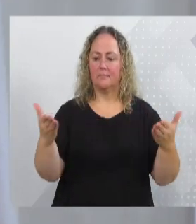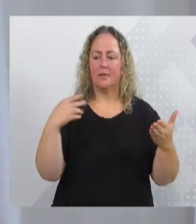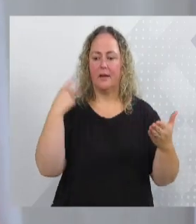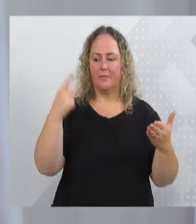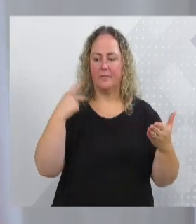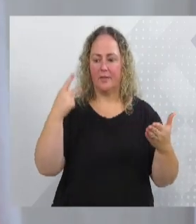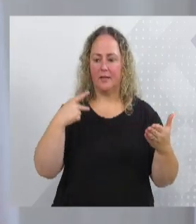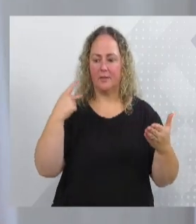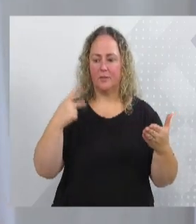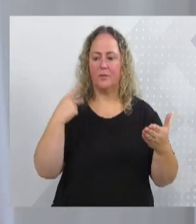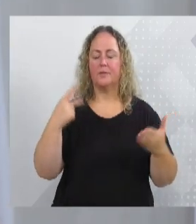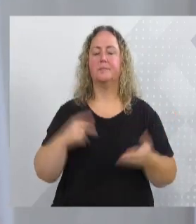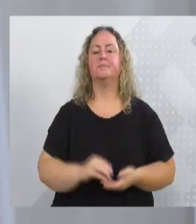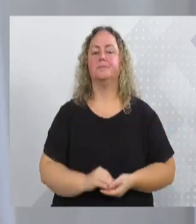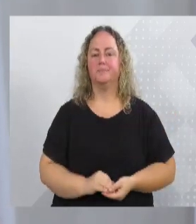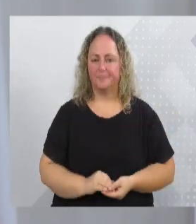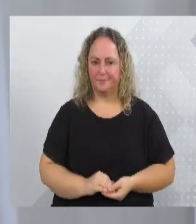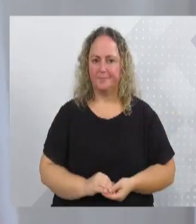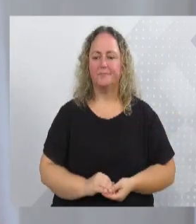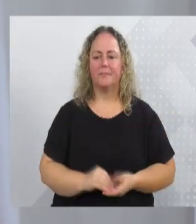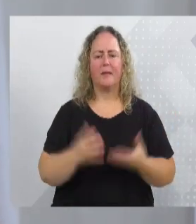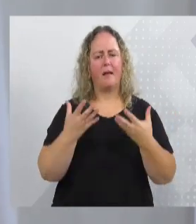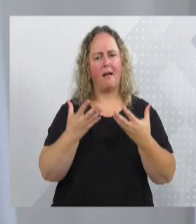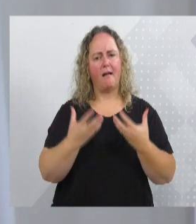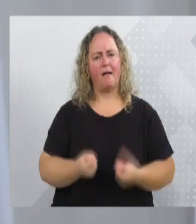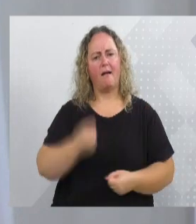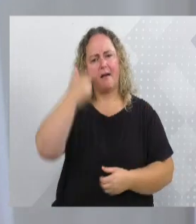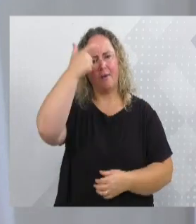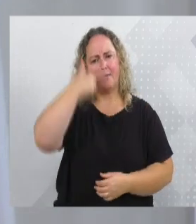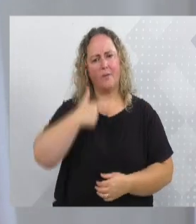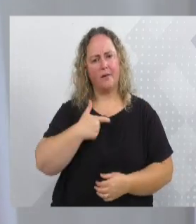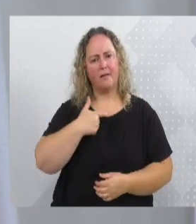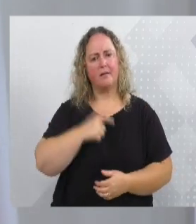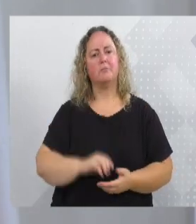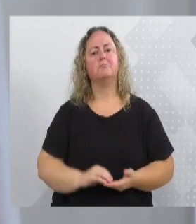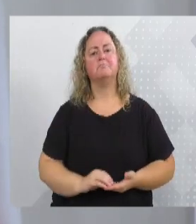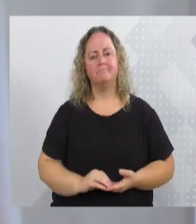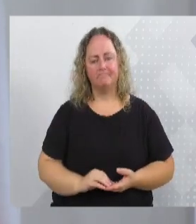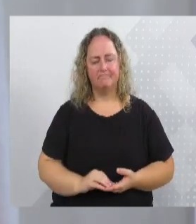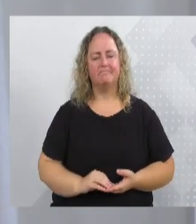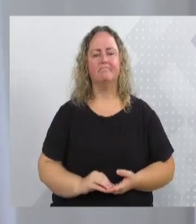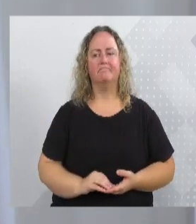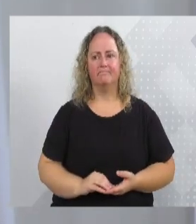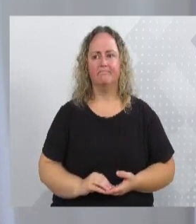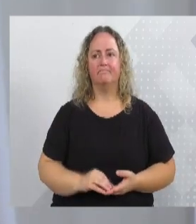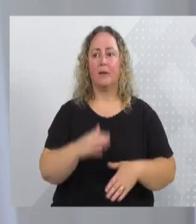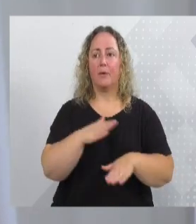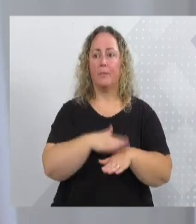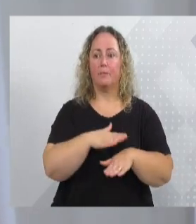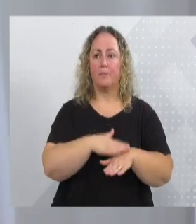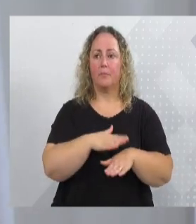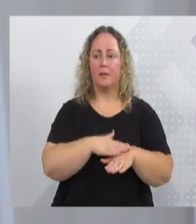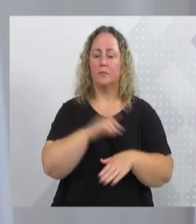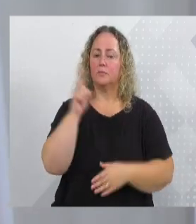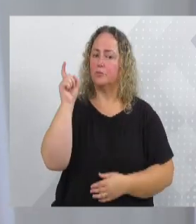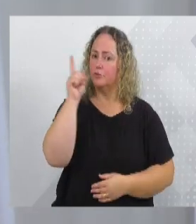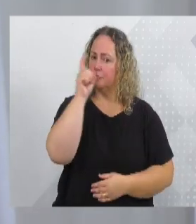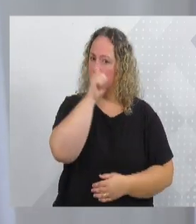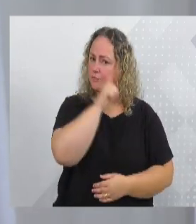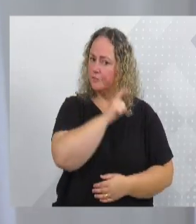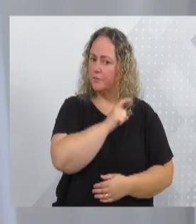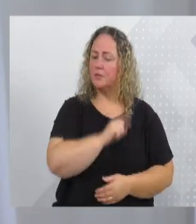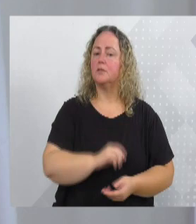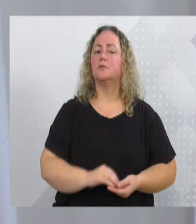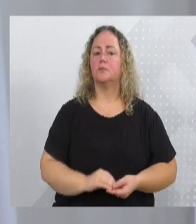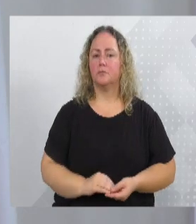que me acolheu. Depois de um momento muito difícil, onde